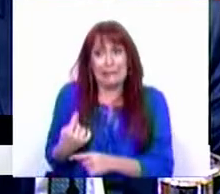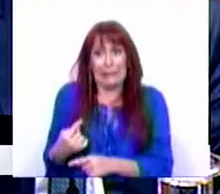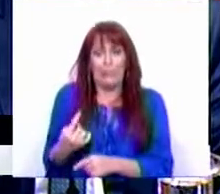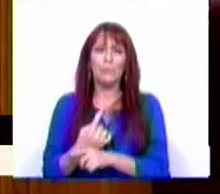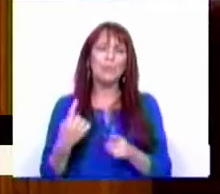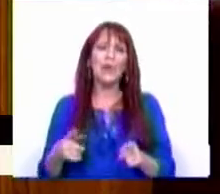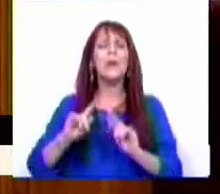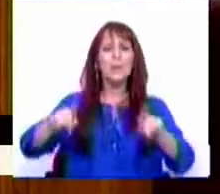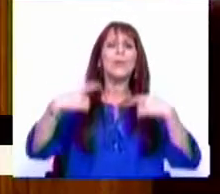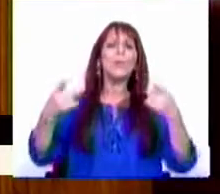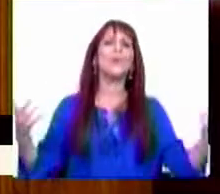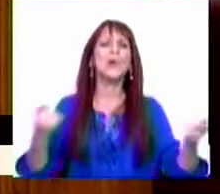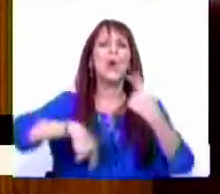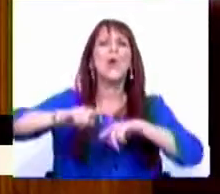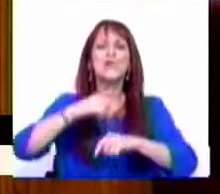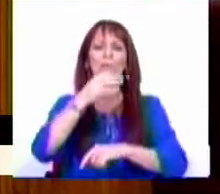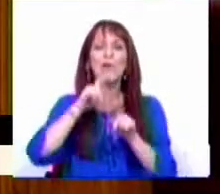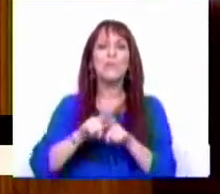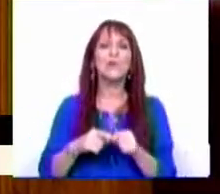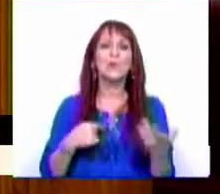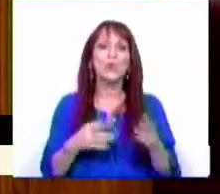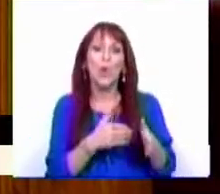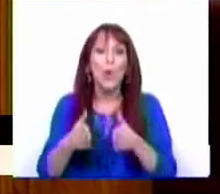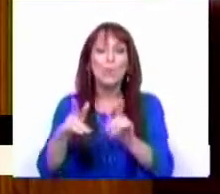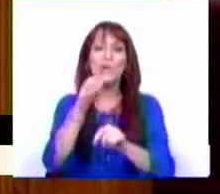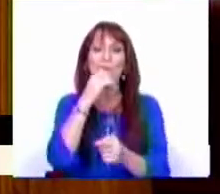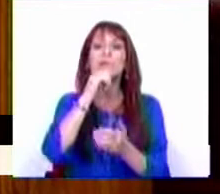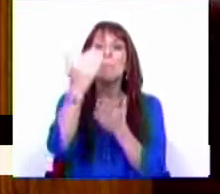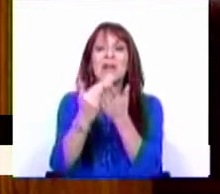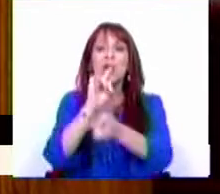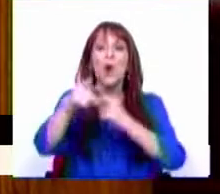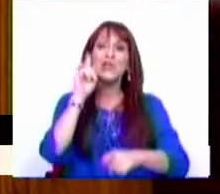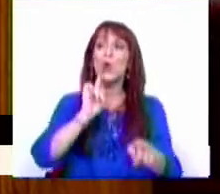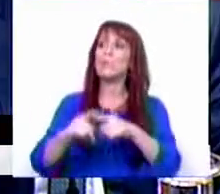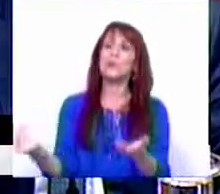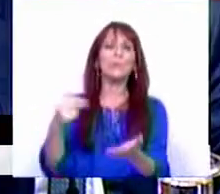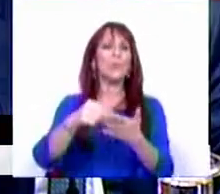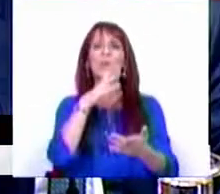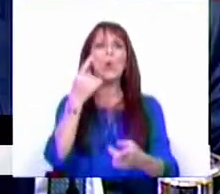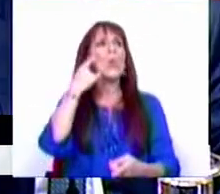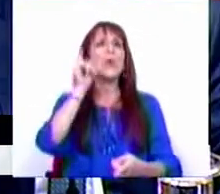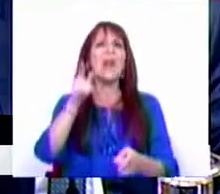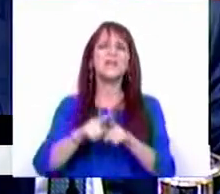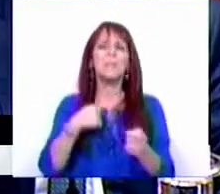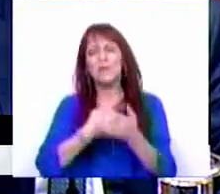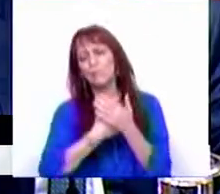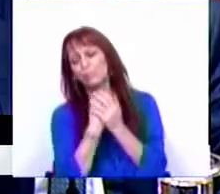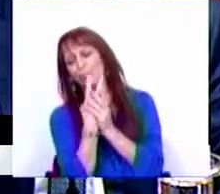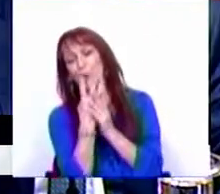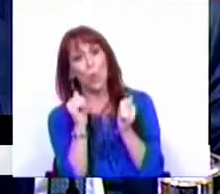Porque depois nós falámos do rumo, falámos das medidas e a Sra. Deputada vem dizer que não as conhece, mas enlenca